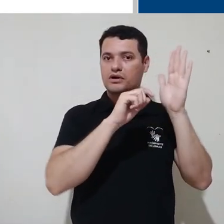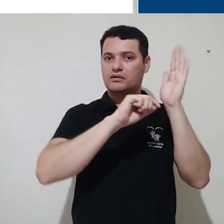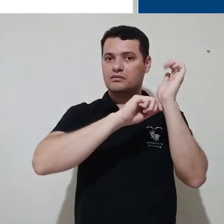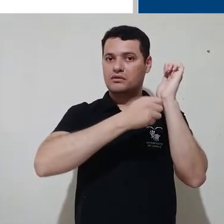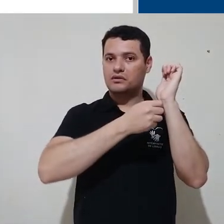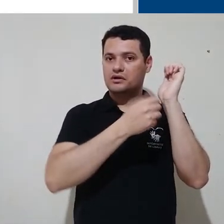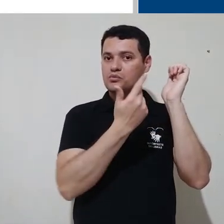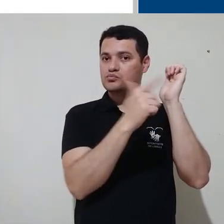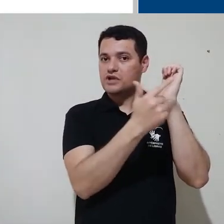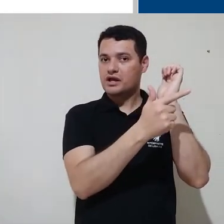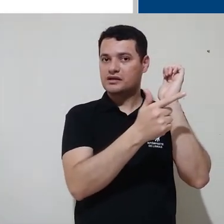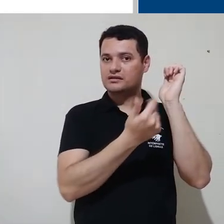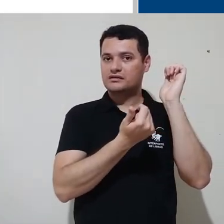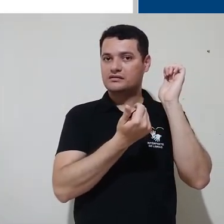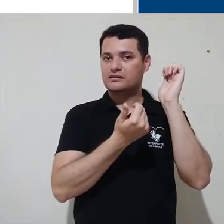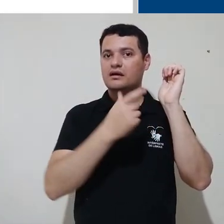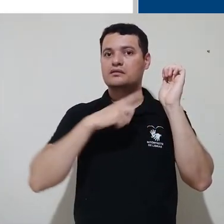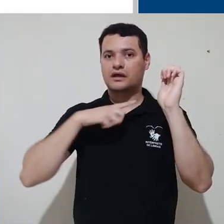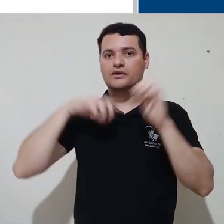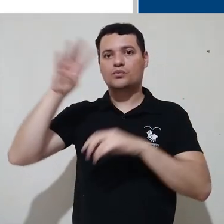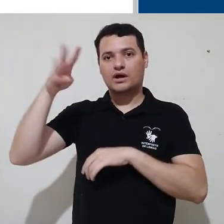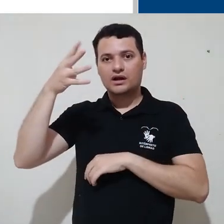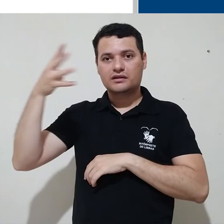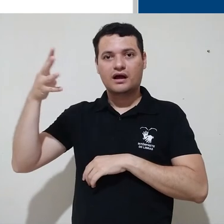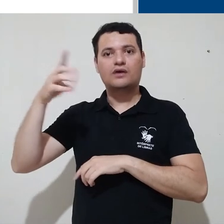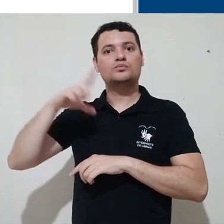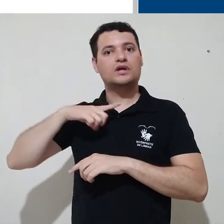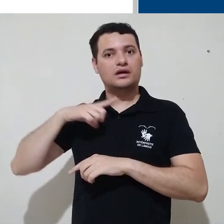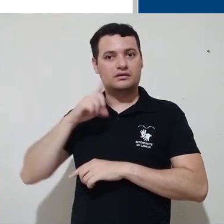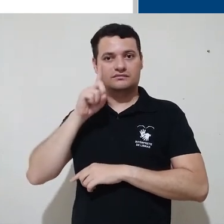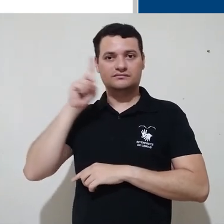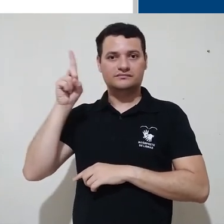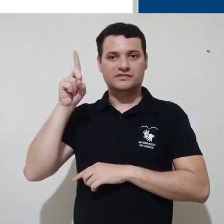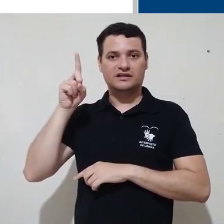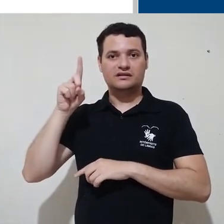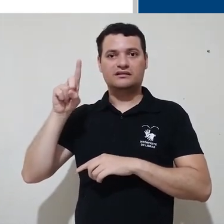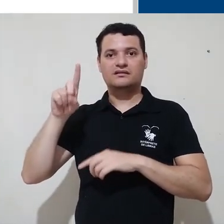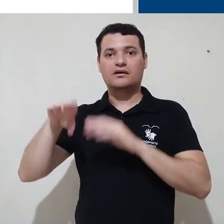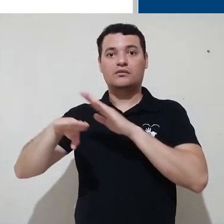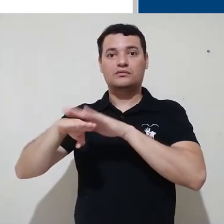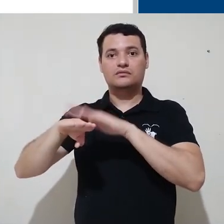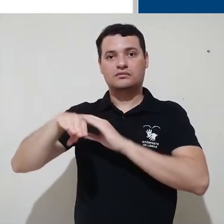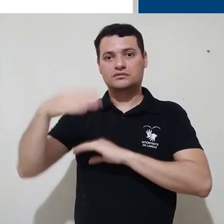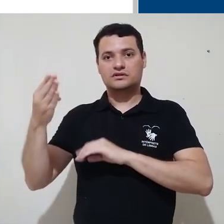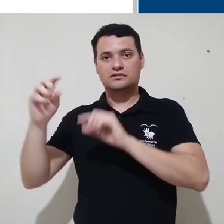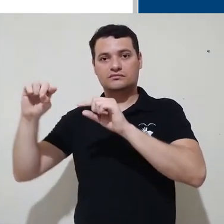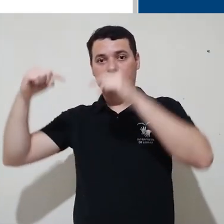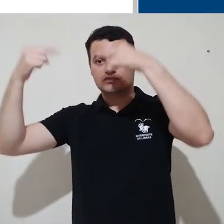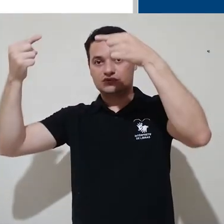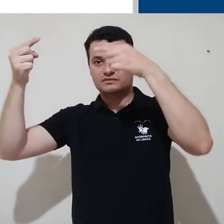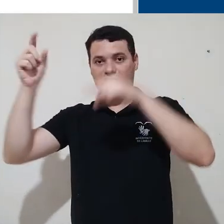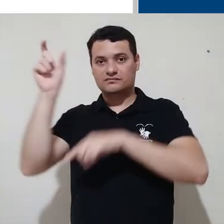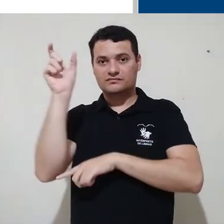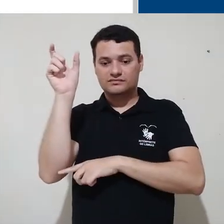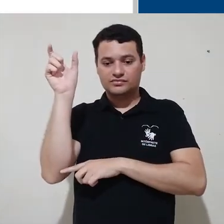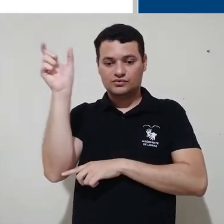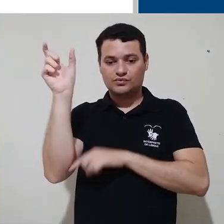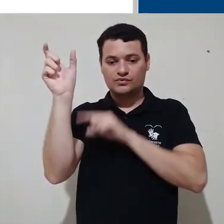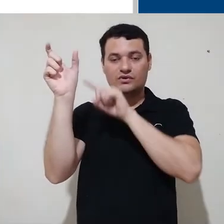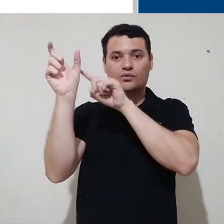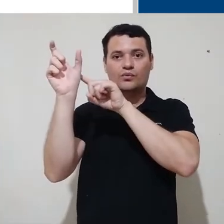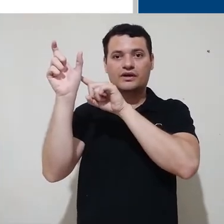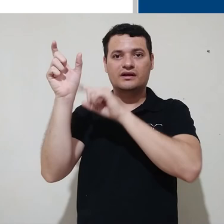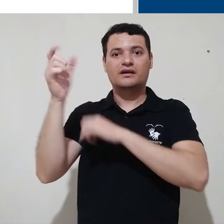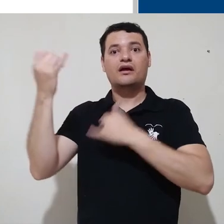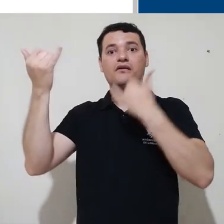Agora eu tenho um calendário próprio. E aqui, no canto superior à direita, repare